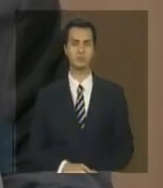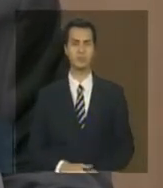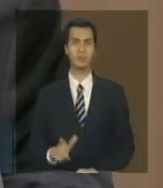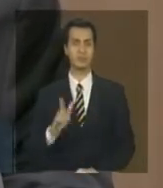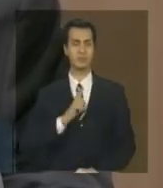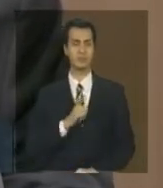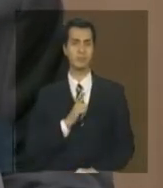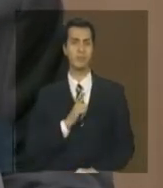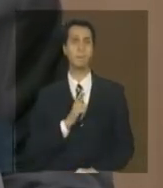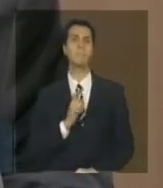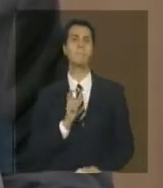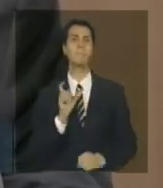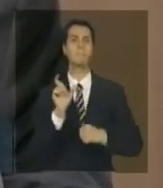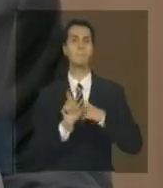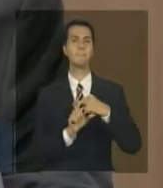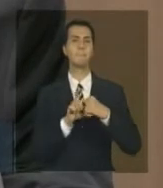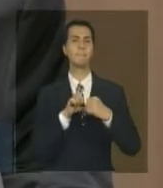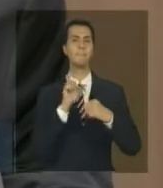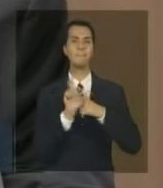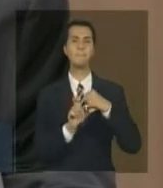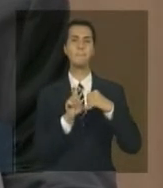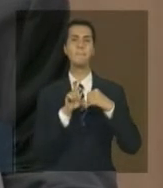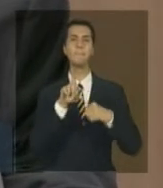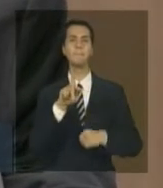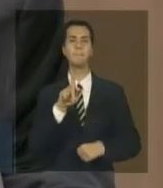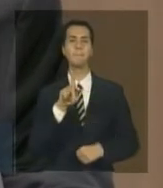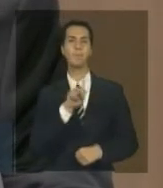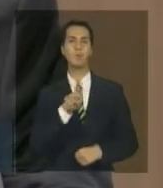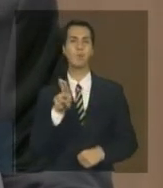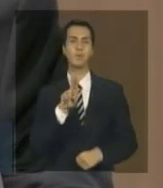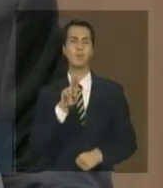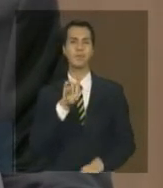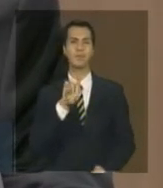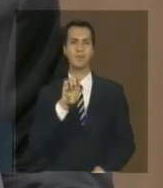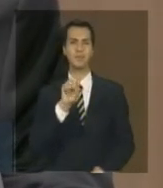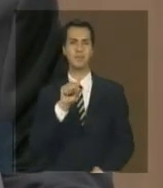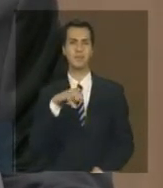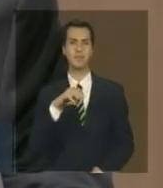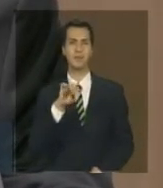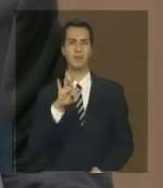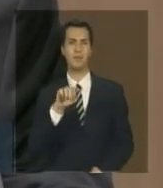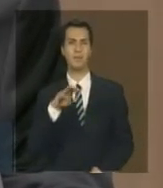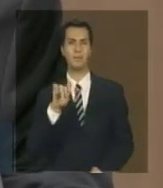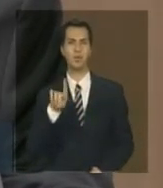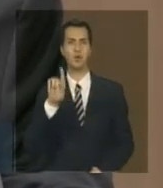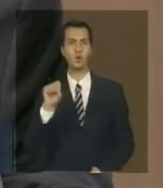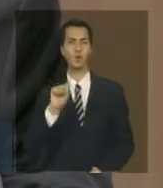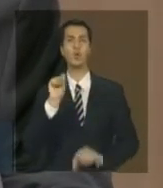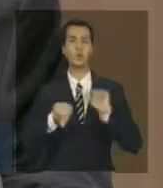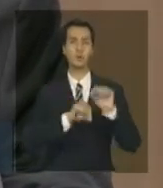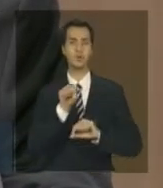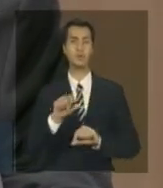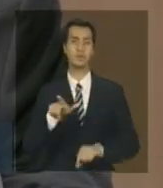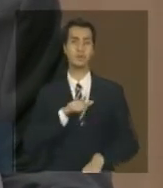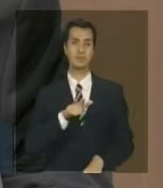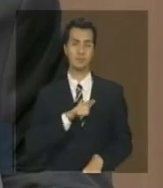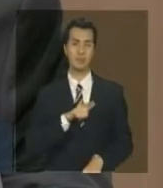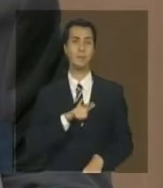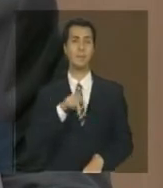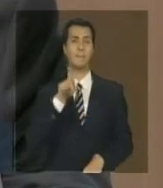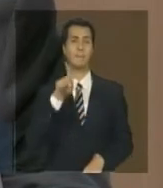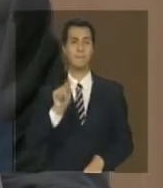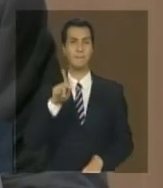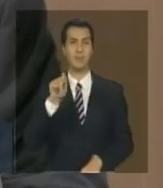desmatamento, mas esses biomas, em particular Pampa e também Pantanal, têm muito de vegetação